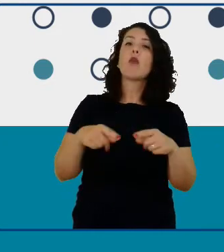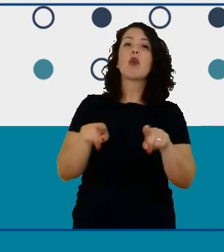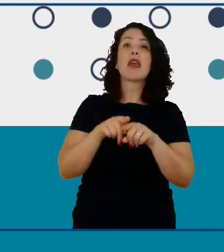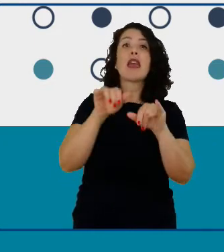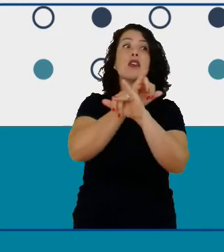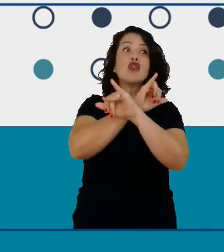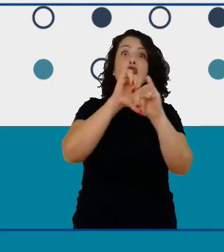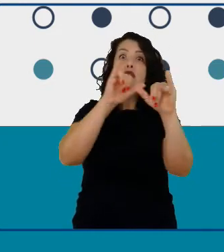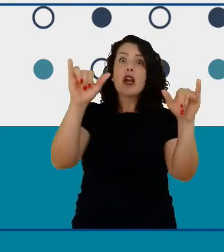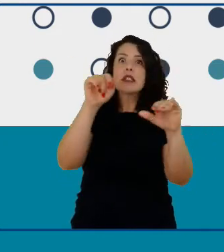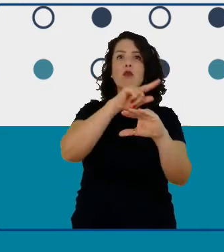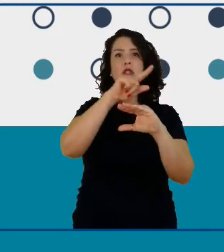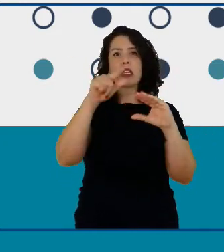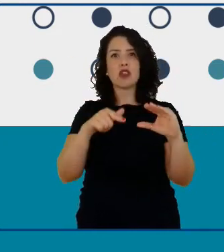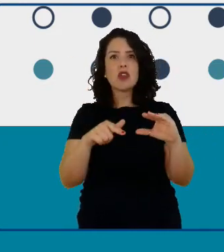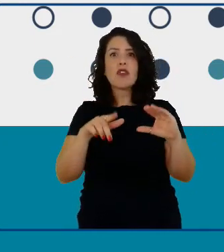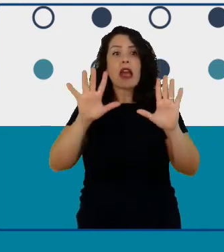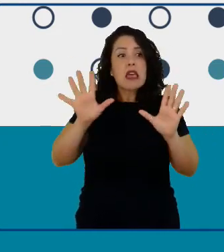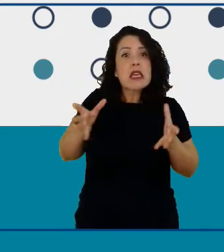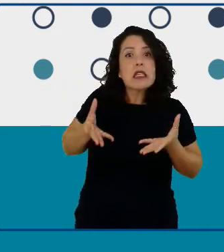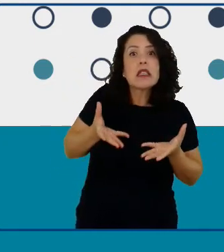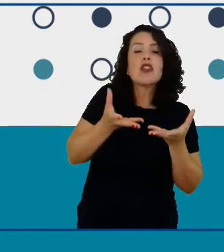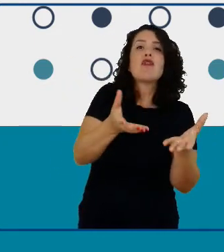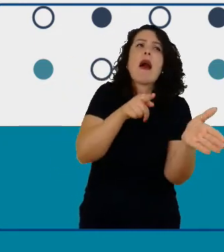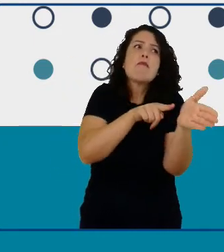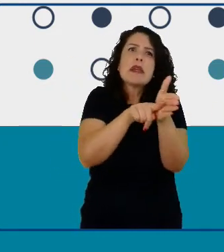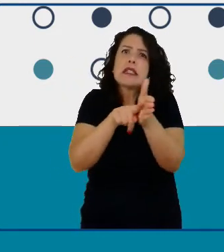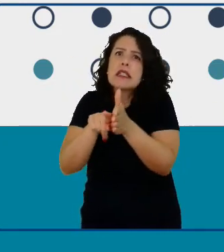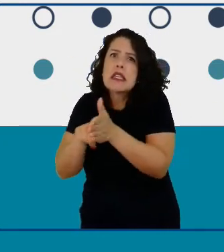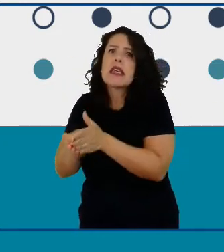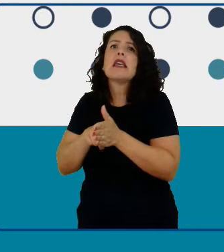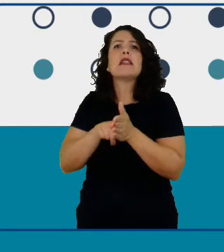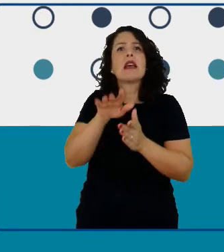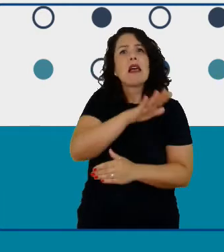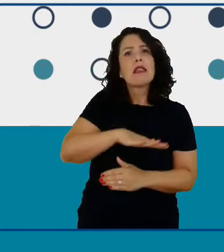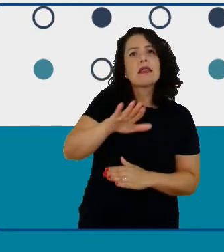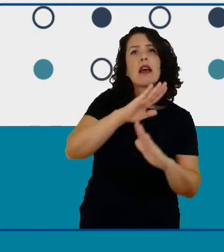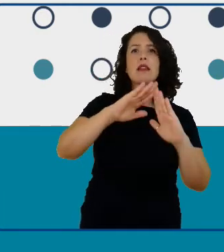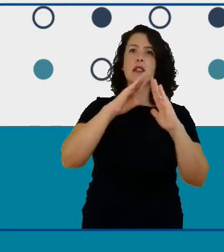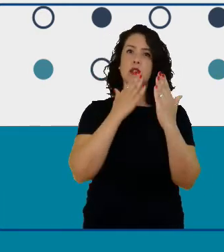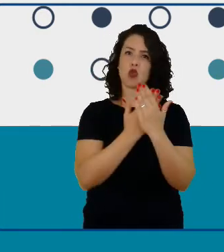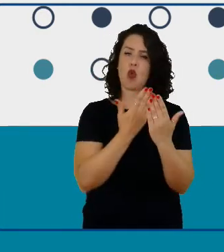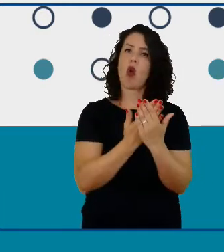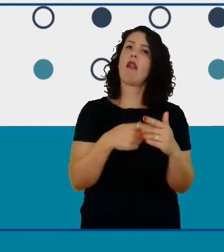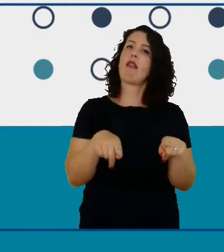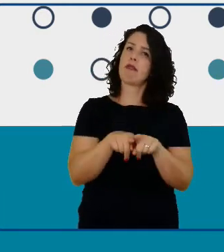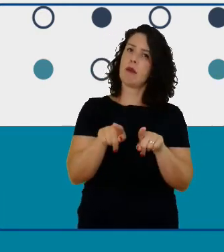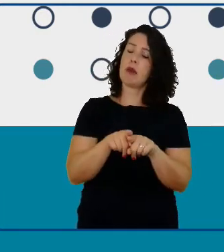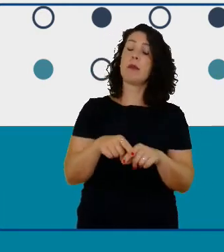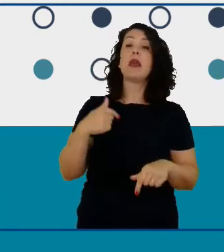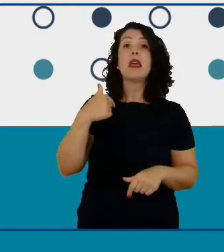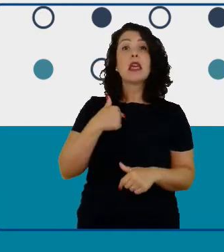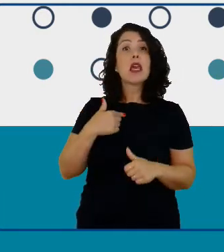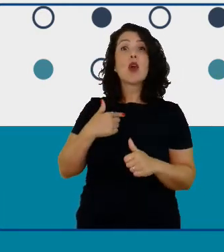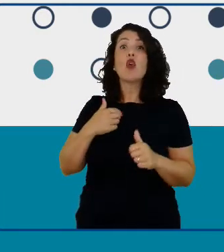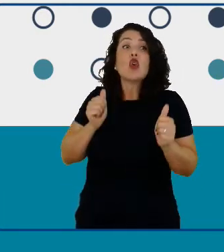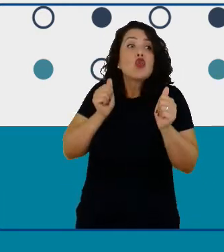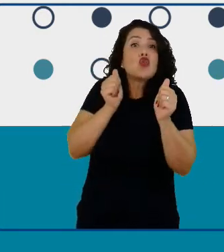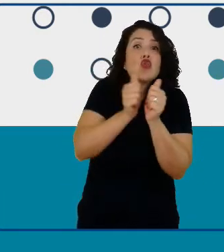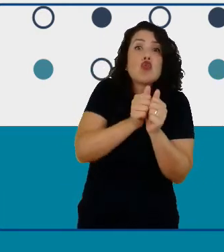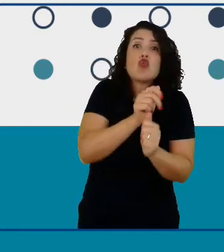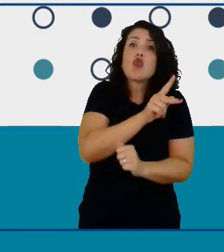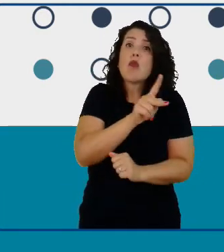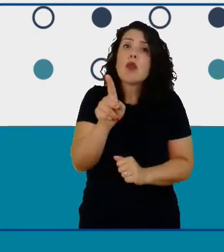e para incentivar divulgação científica nas escolas e eu estive muito próximo dos professores e tive a oportunidade de